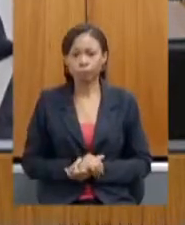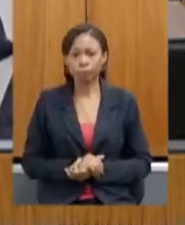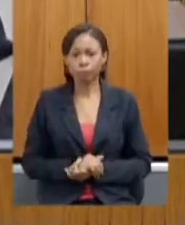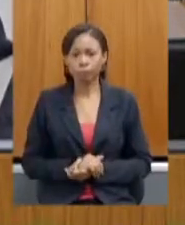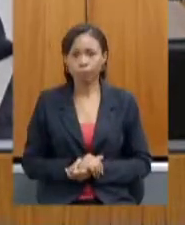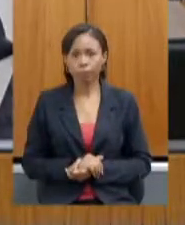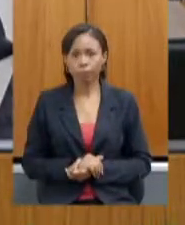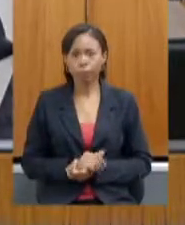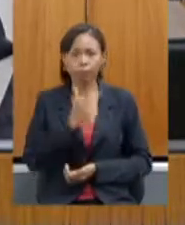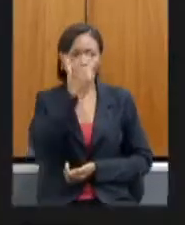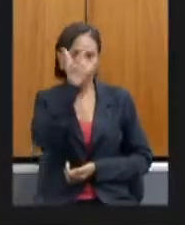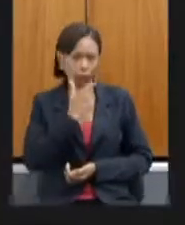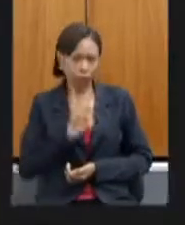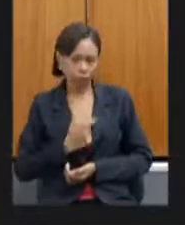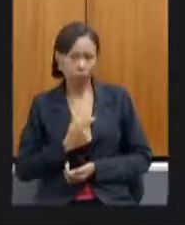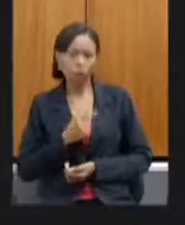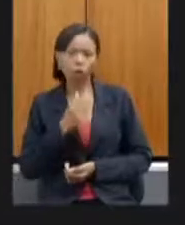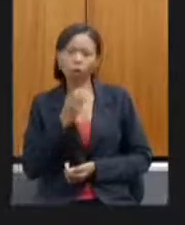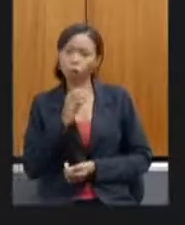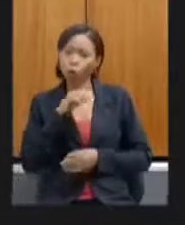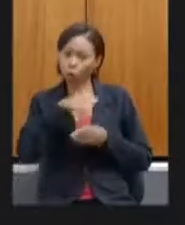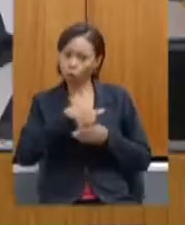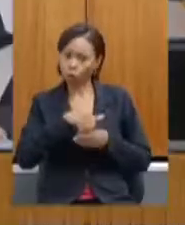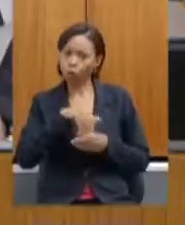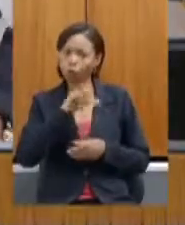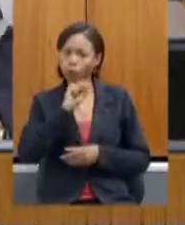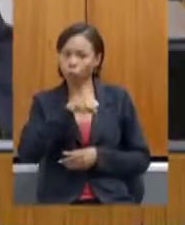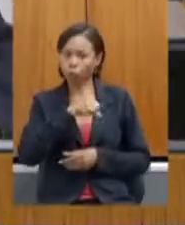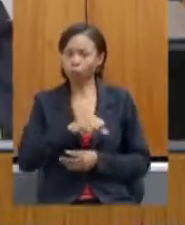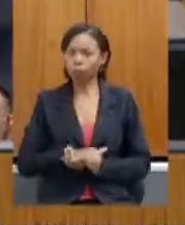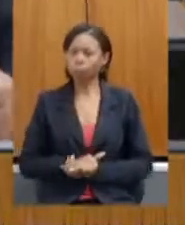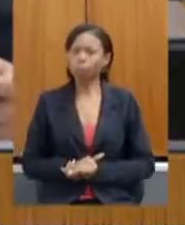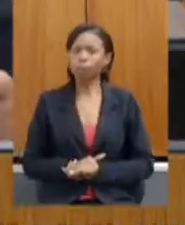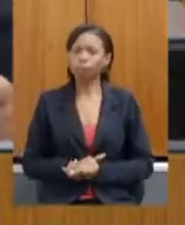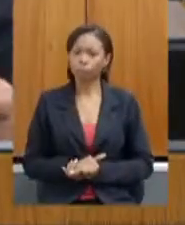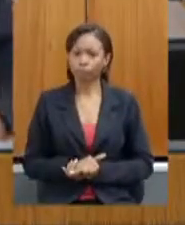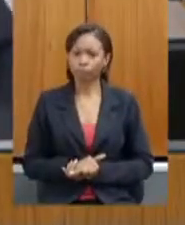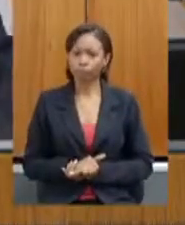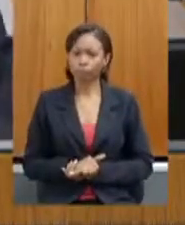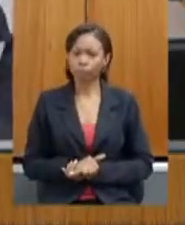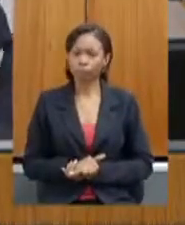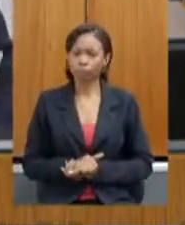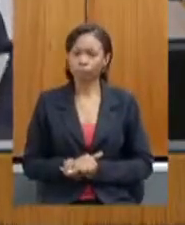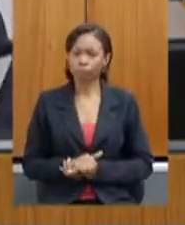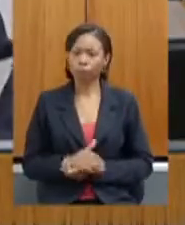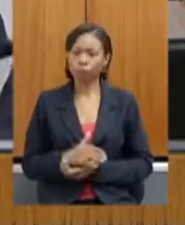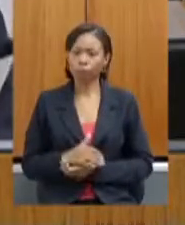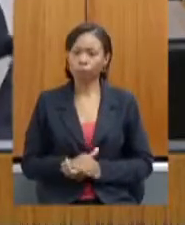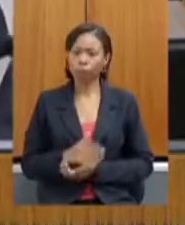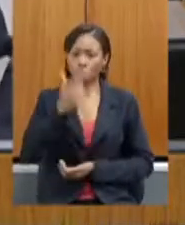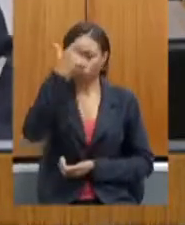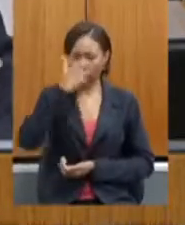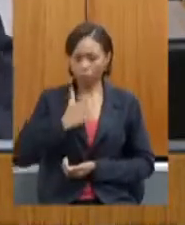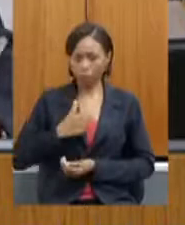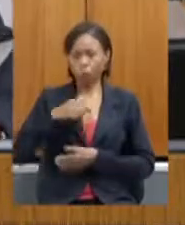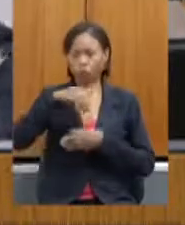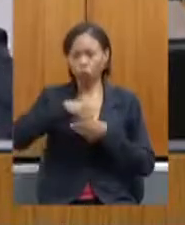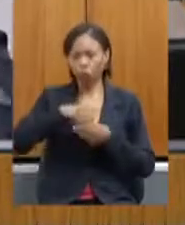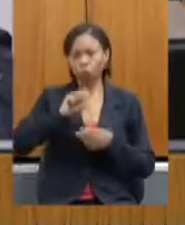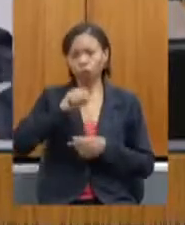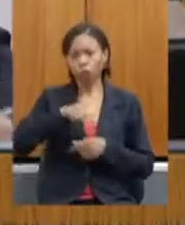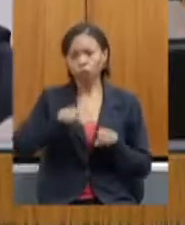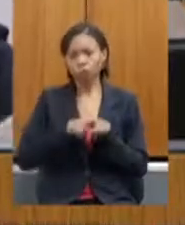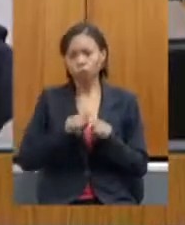deputado Betinho Pinto Coelho vota sim muito obrigado deputado deputado Coronel Henrique vota sim aprovado